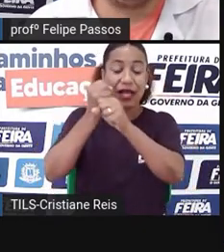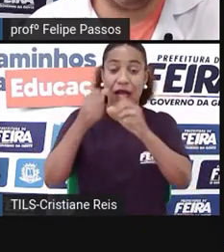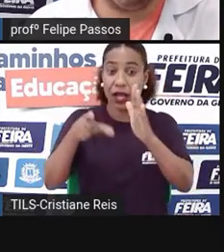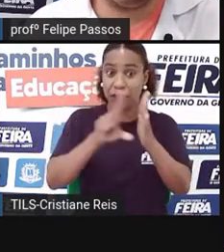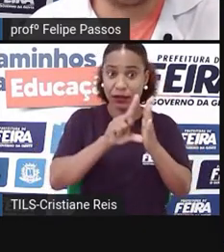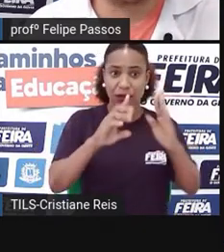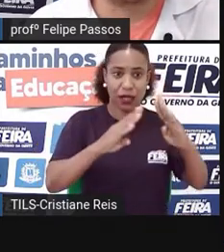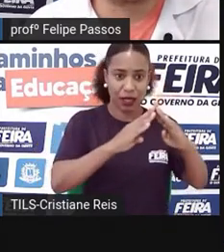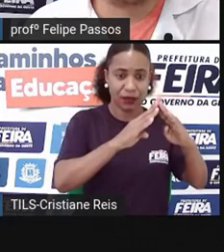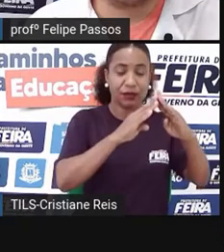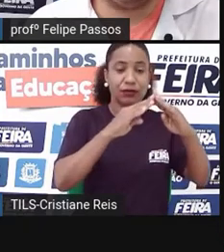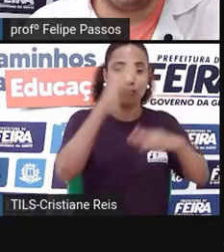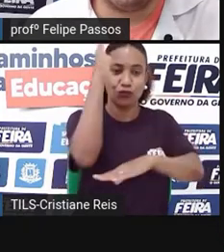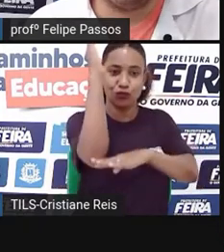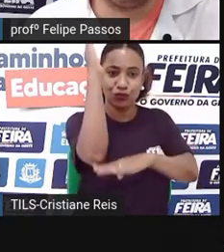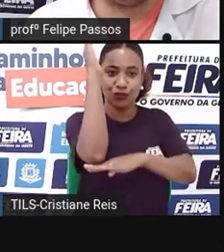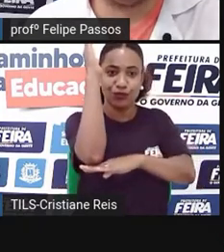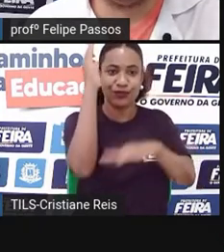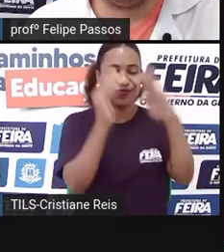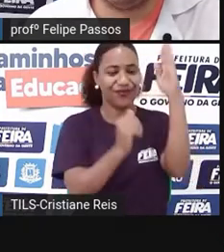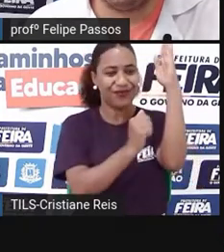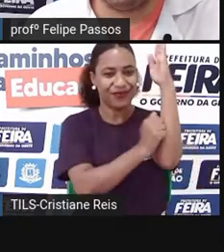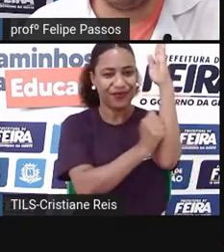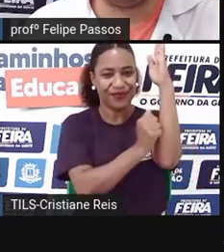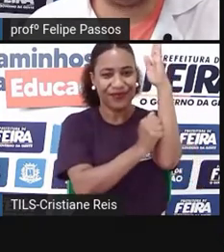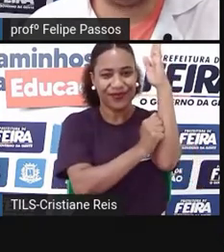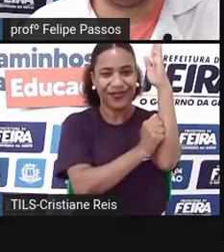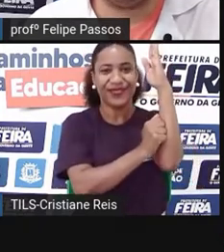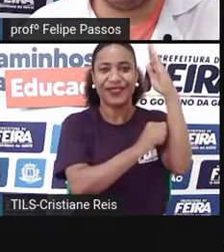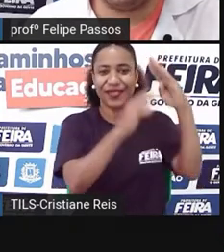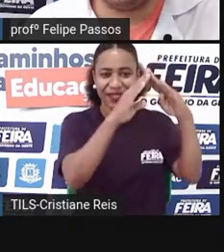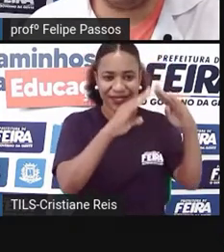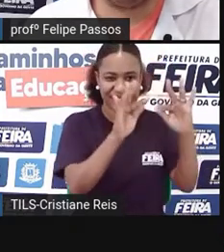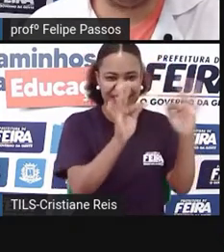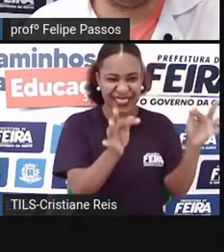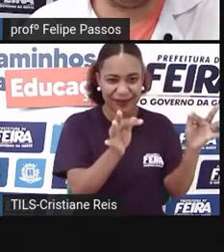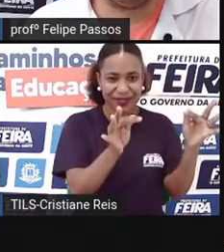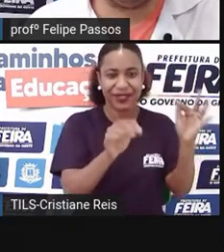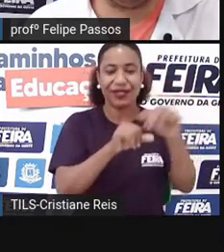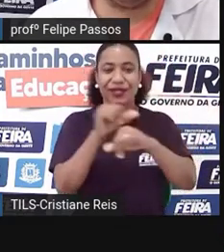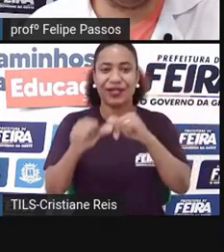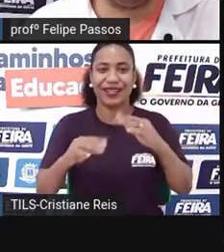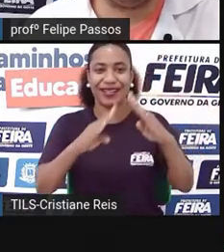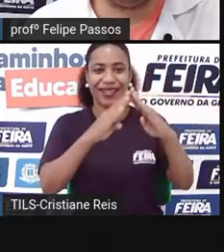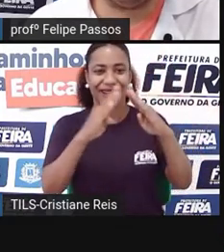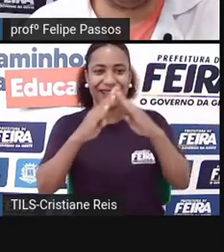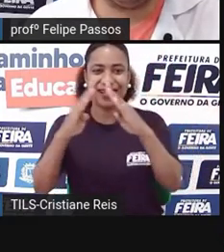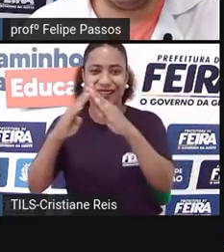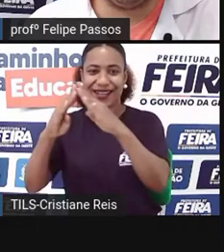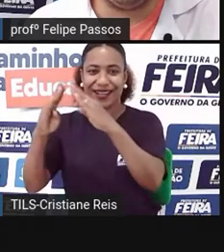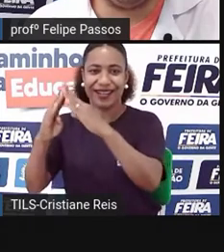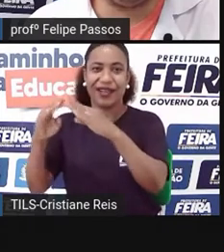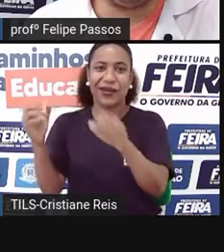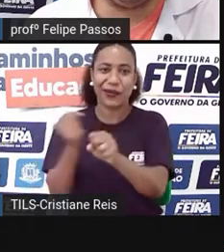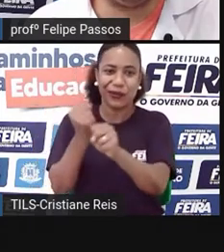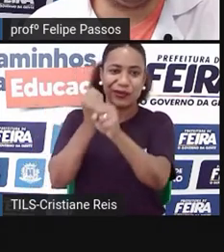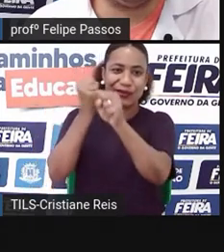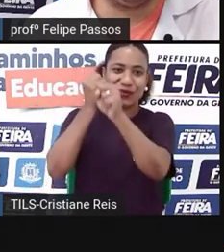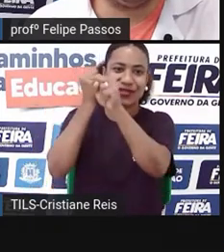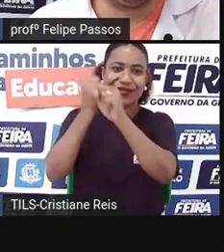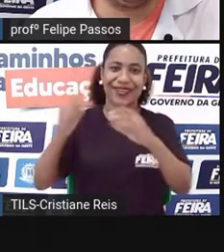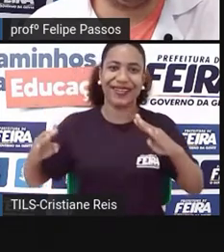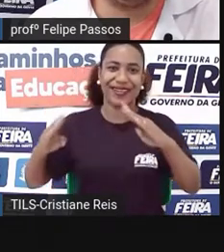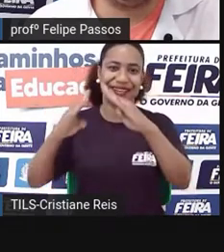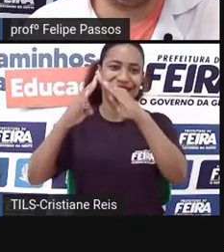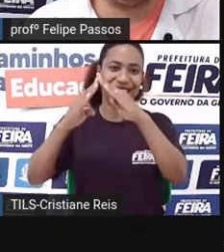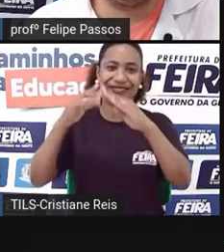e aí a partir do projeto a gente conseguiu construir casa, na verdade a gente construiu 25 casas lá, então uma dessas é essa de seu